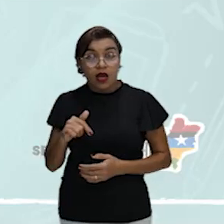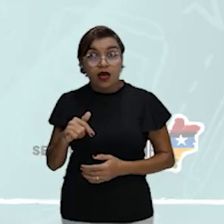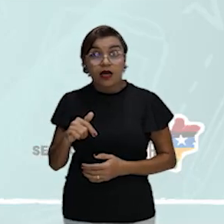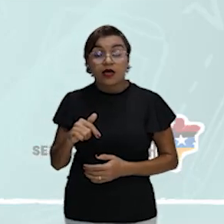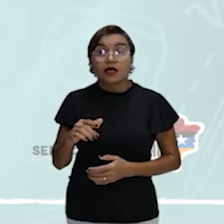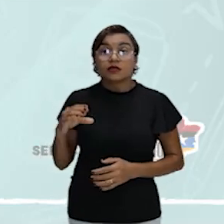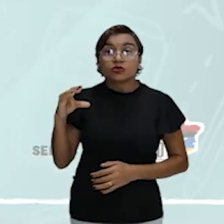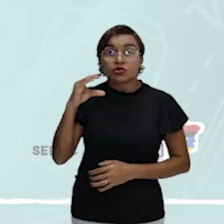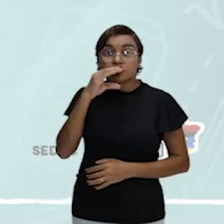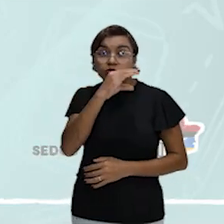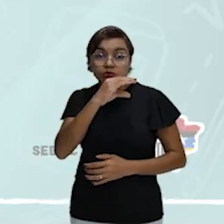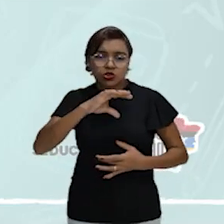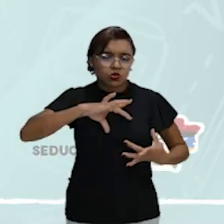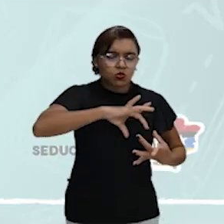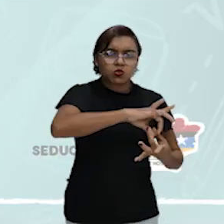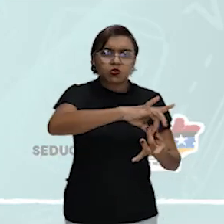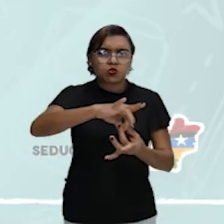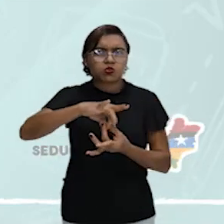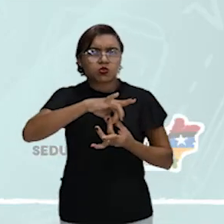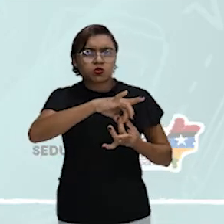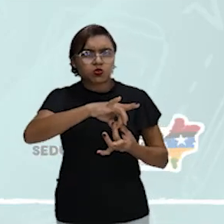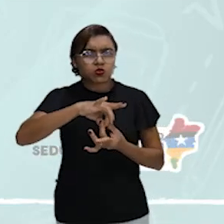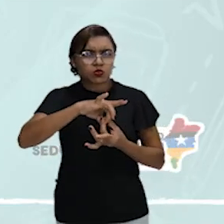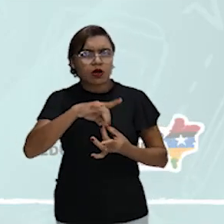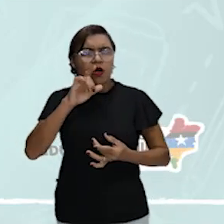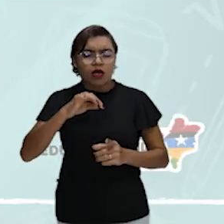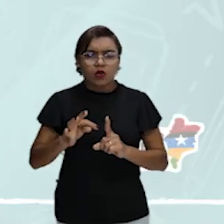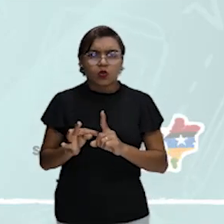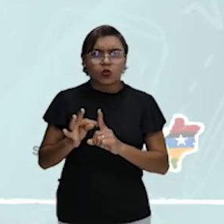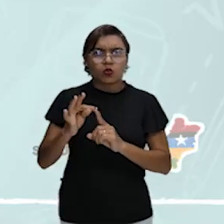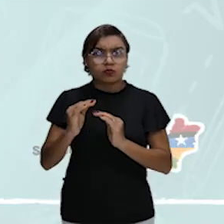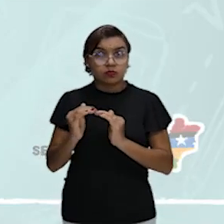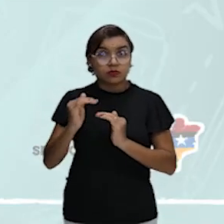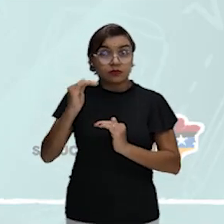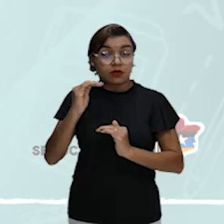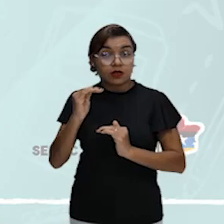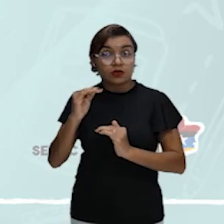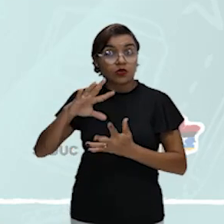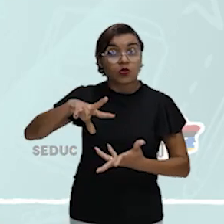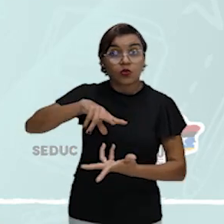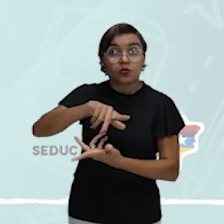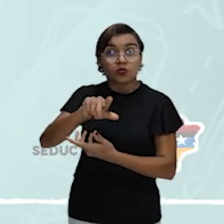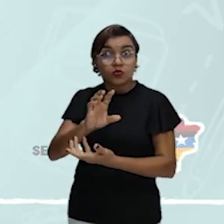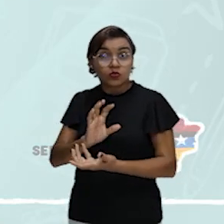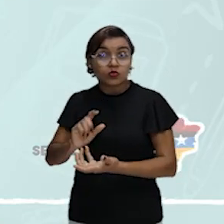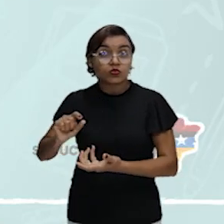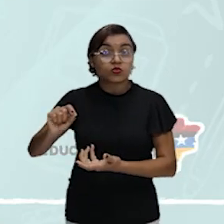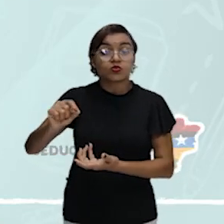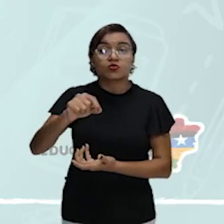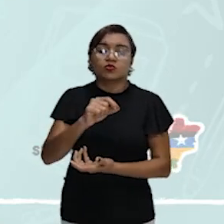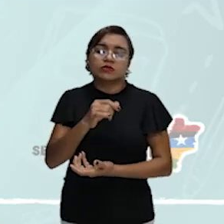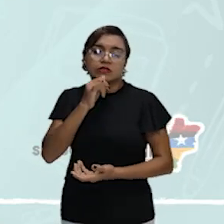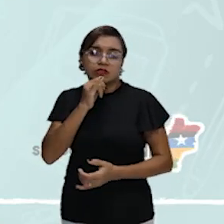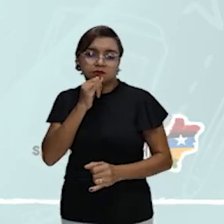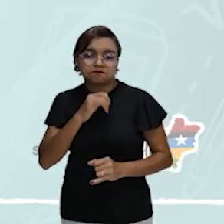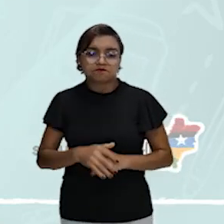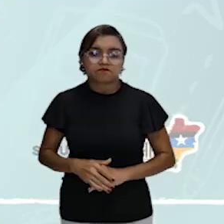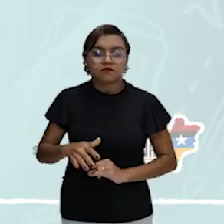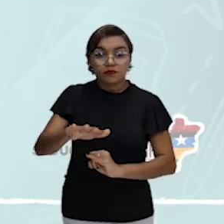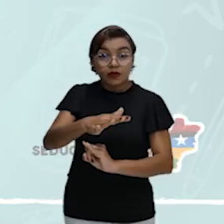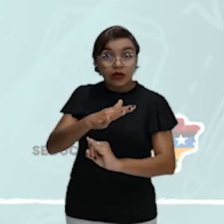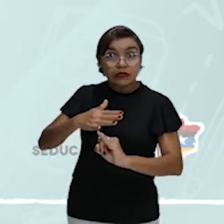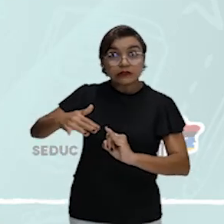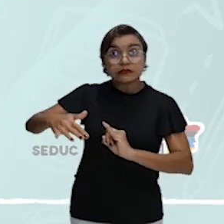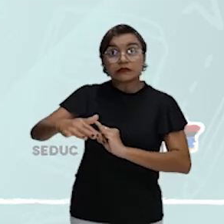global seria uma ideia mais macro, um aumento de temperatura relativo a todo mundo. As ilhas de calor, elas se referem a ambientes